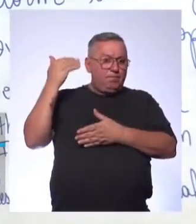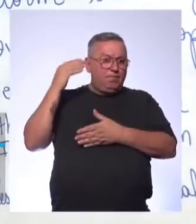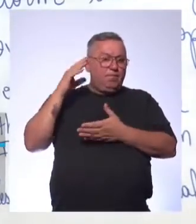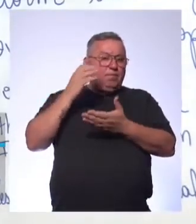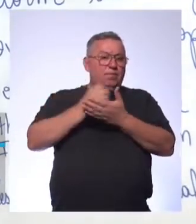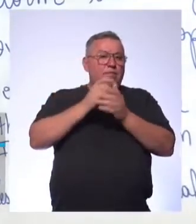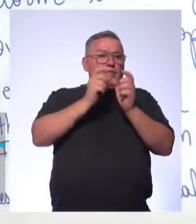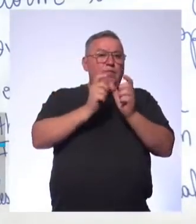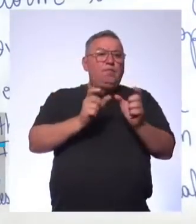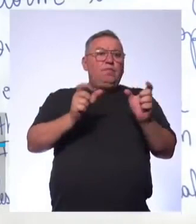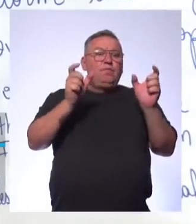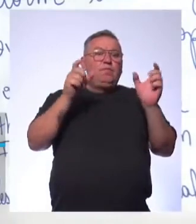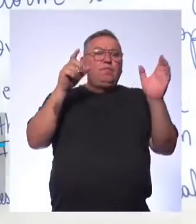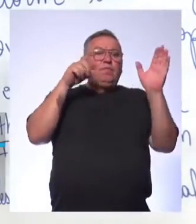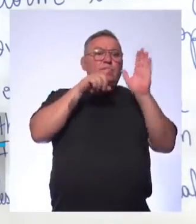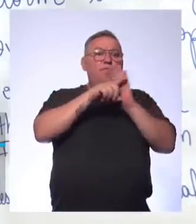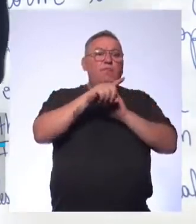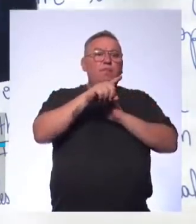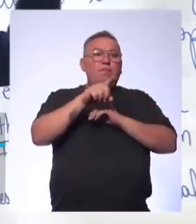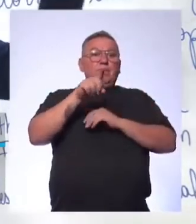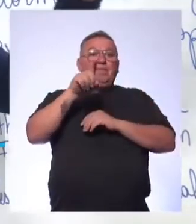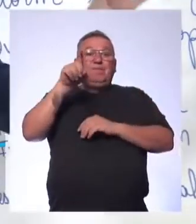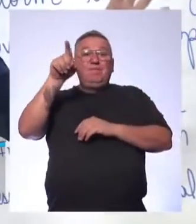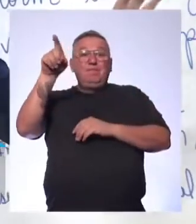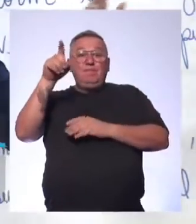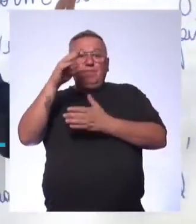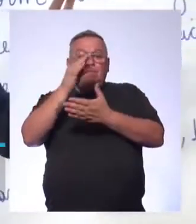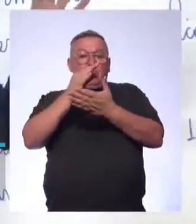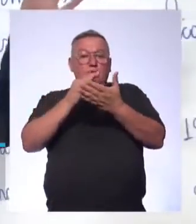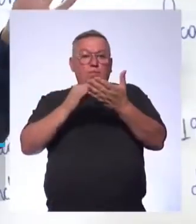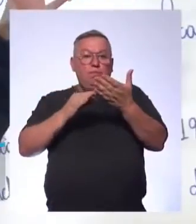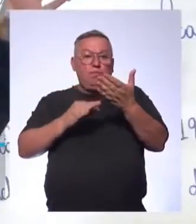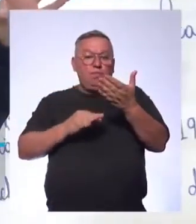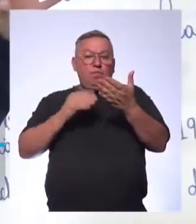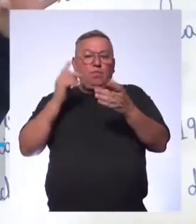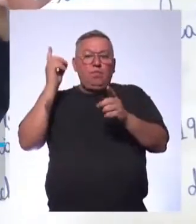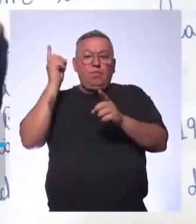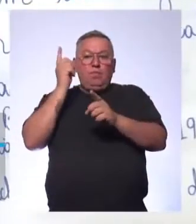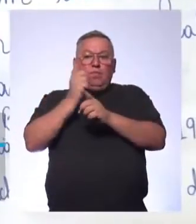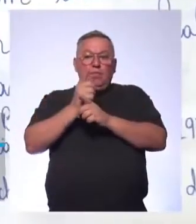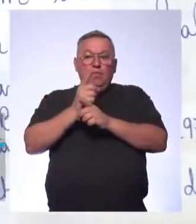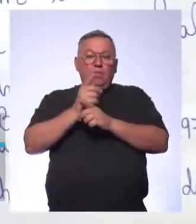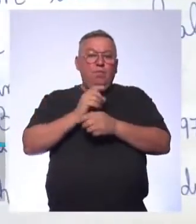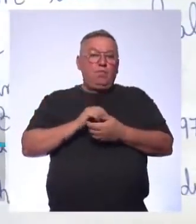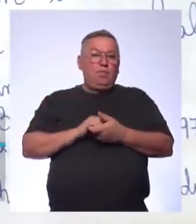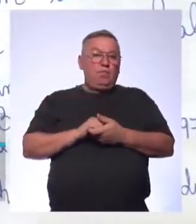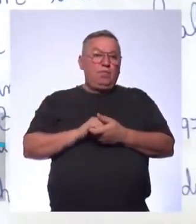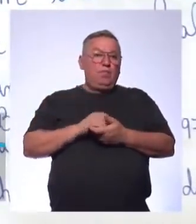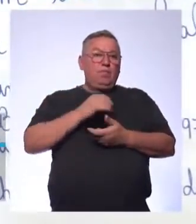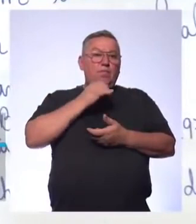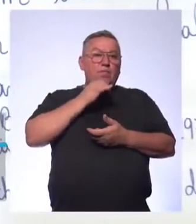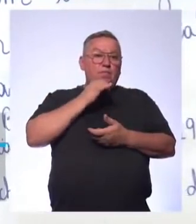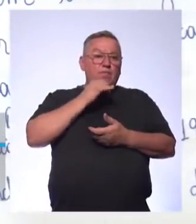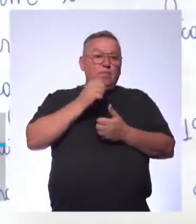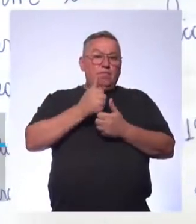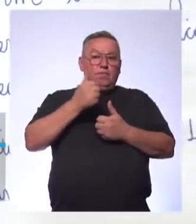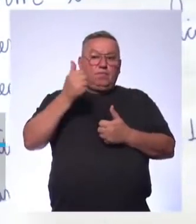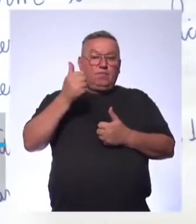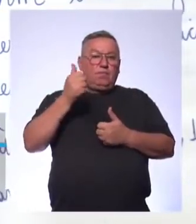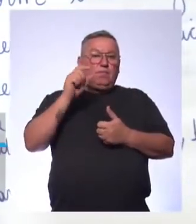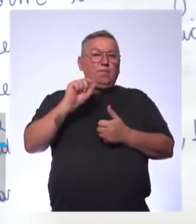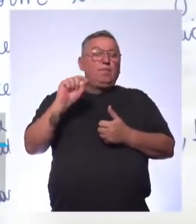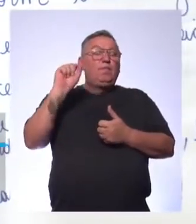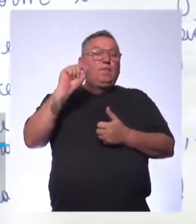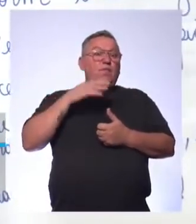Pega uma palavra da pergunta Vai lá no texto E localiza aquela palavra Por exemplo O diretor vai colocar ali